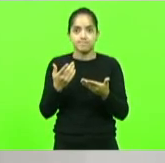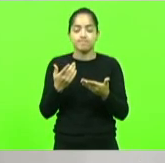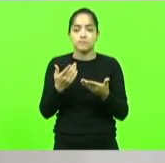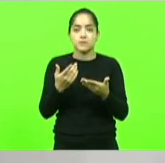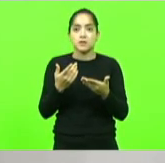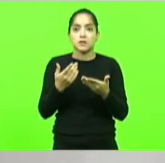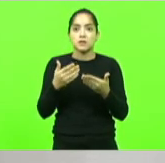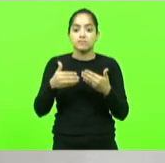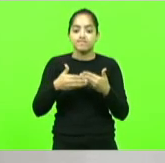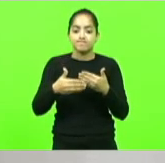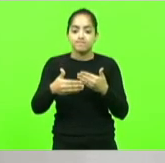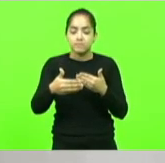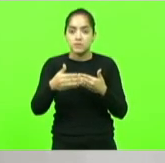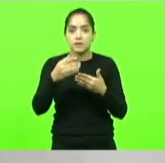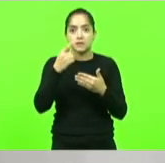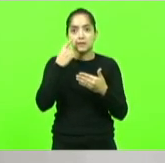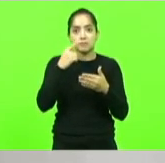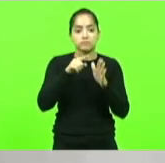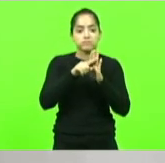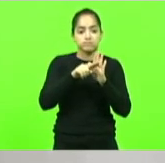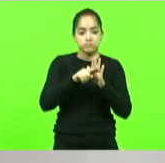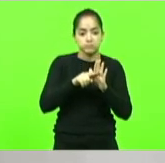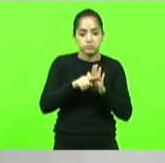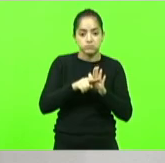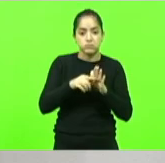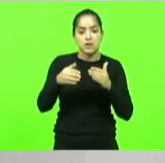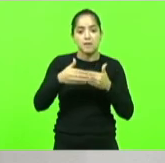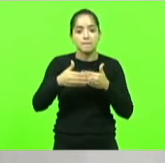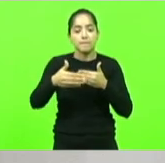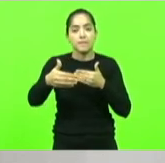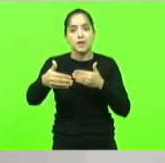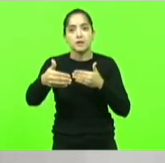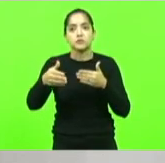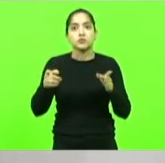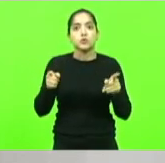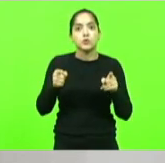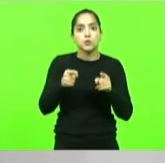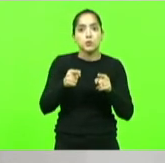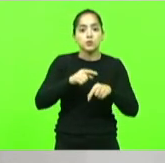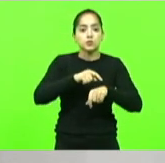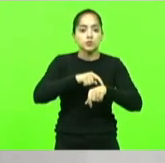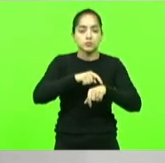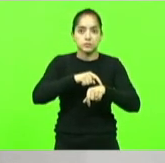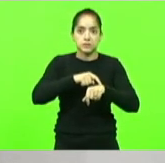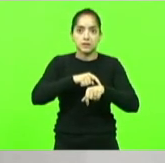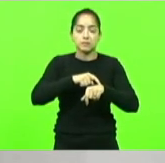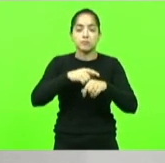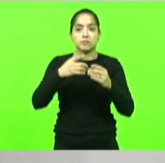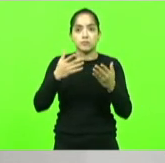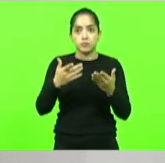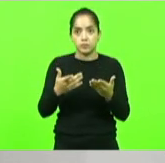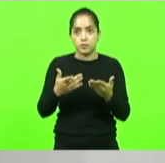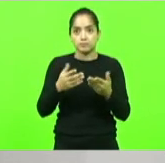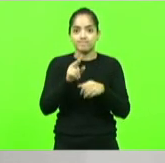verificadas a médio e longo prazos o que implica em manter uma vigilância e uma